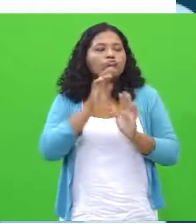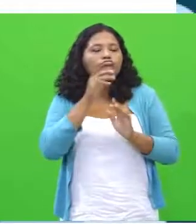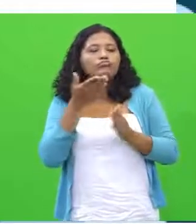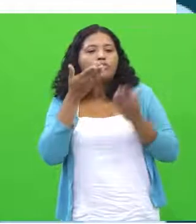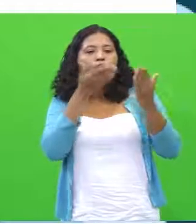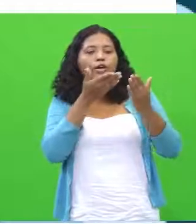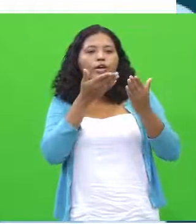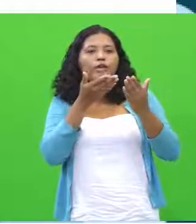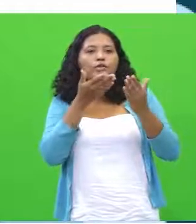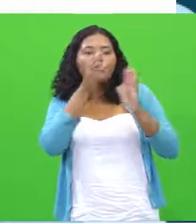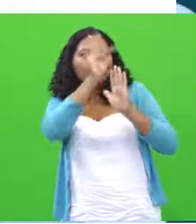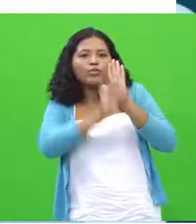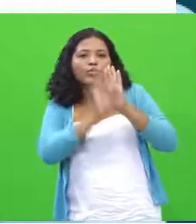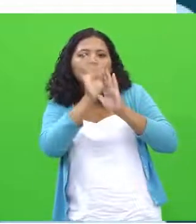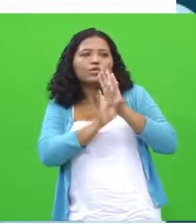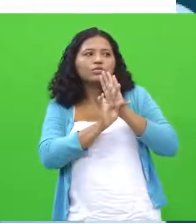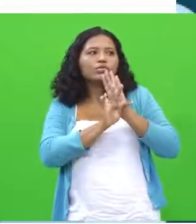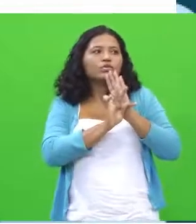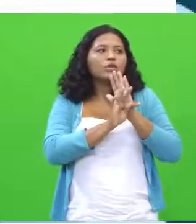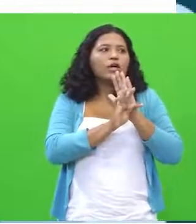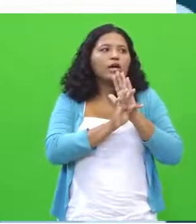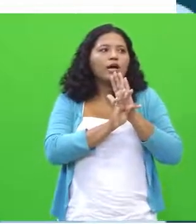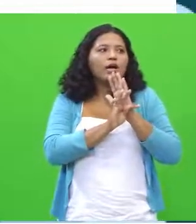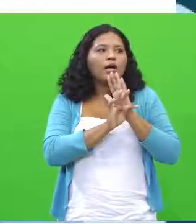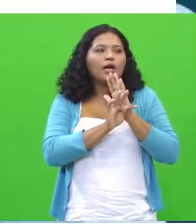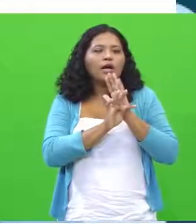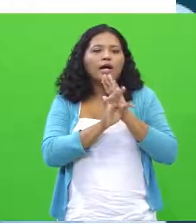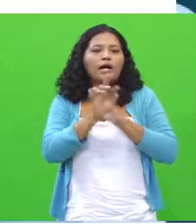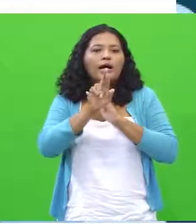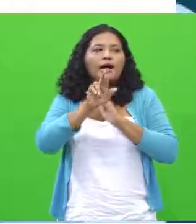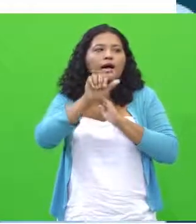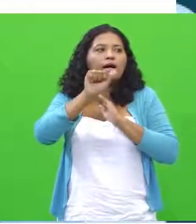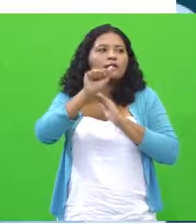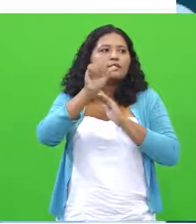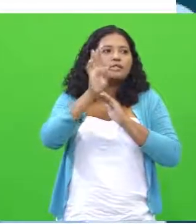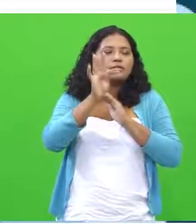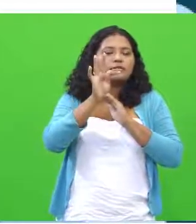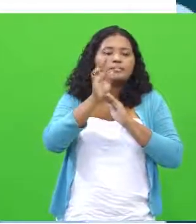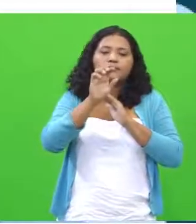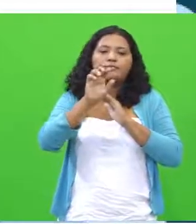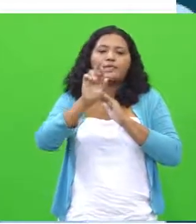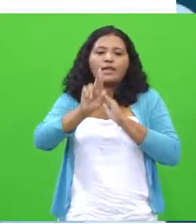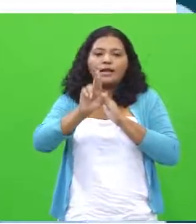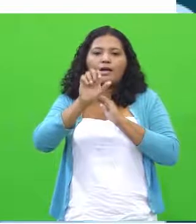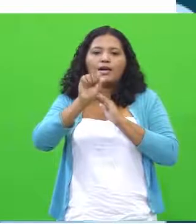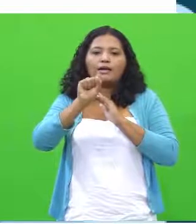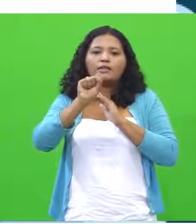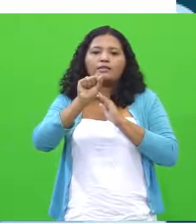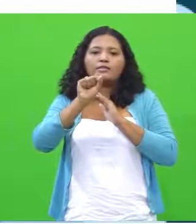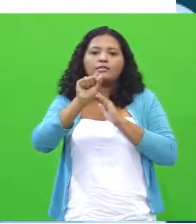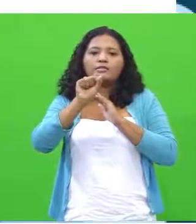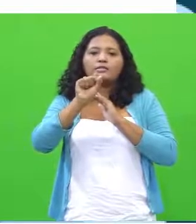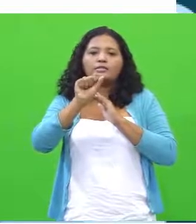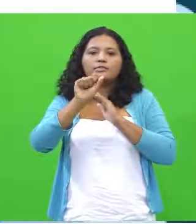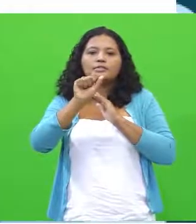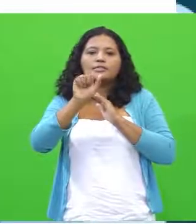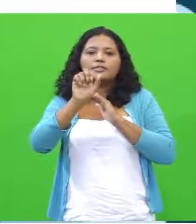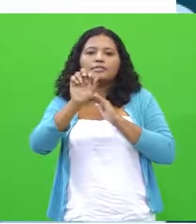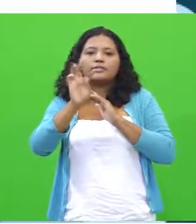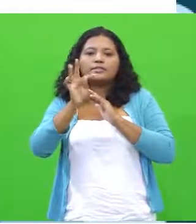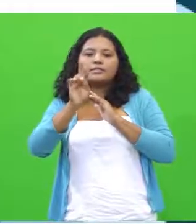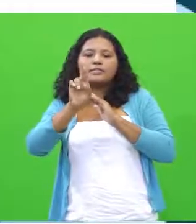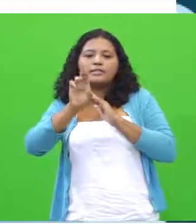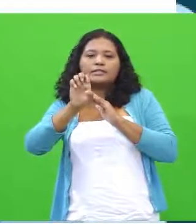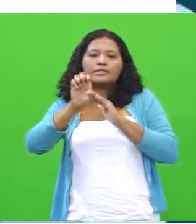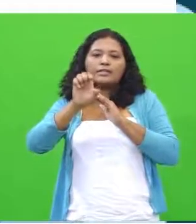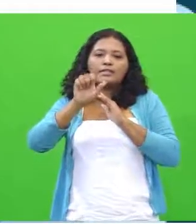ser rastreado e identificado. Quer dizer, as redes sociais, elas têm um lado positivo, um lado negativo e